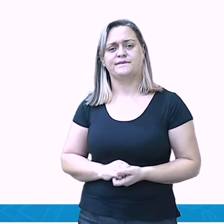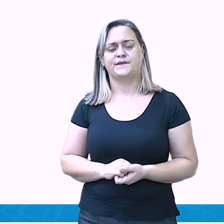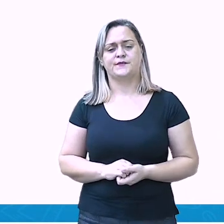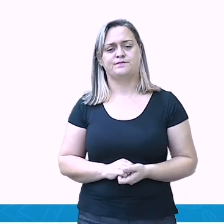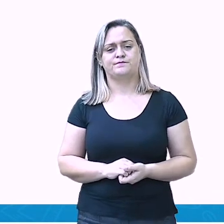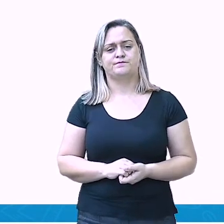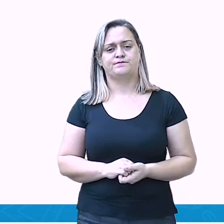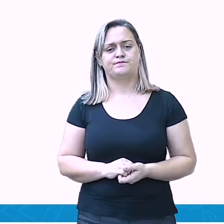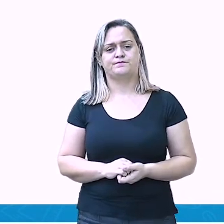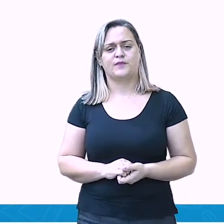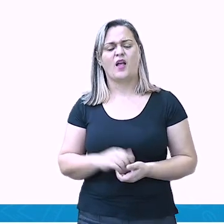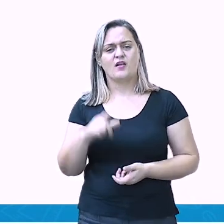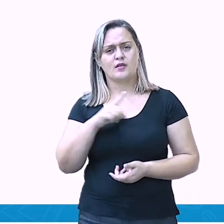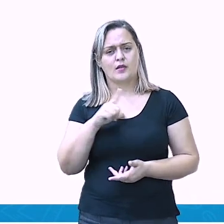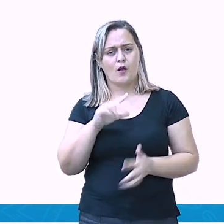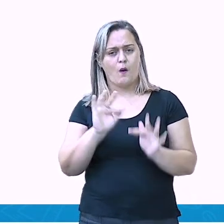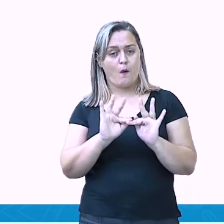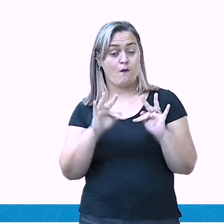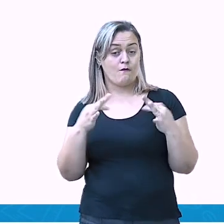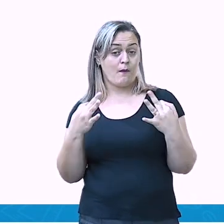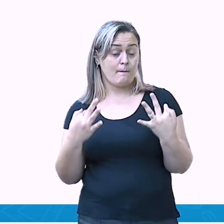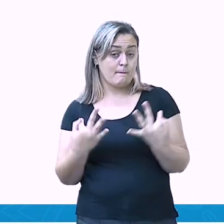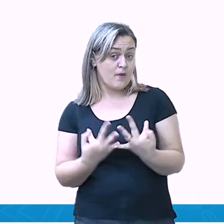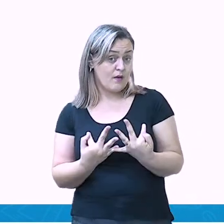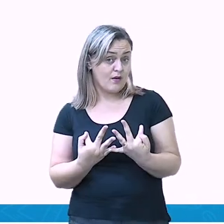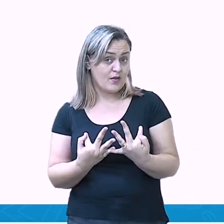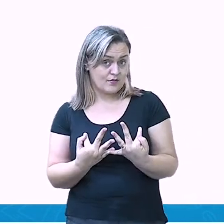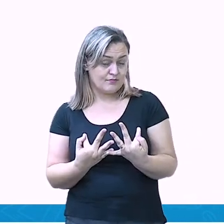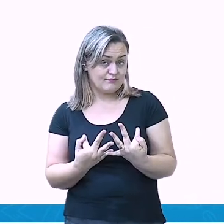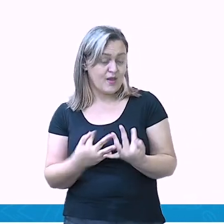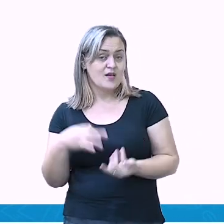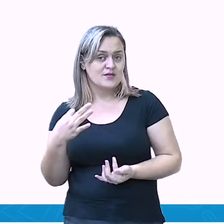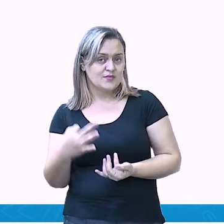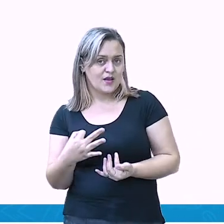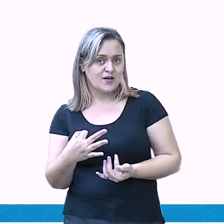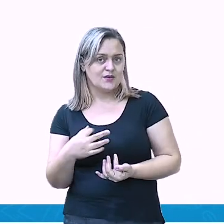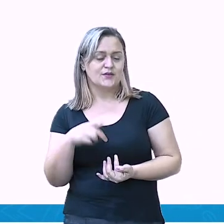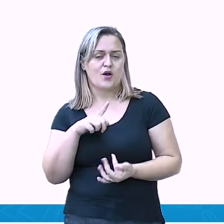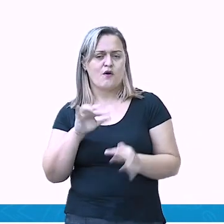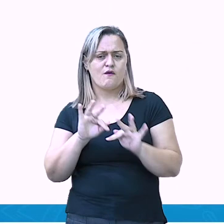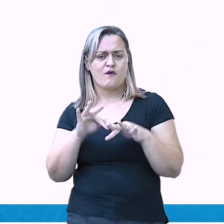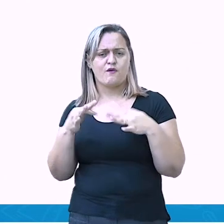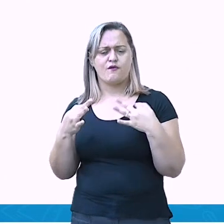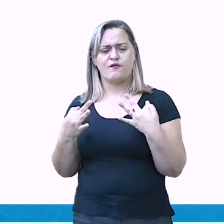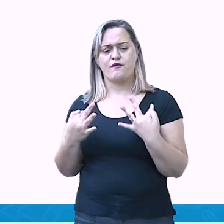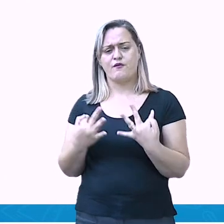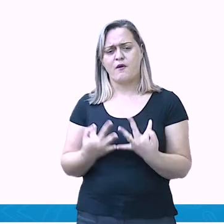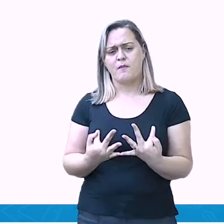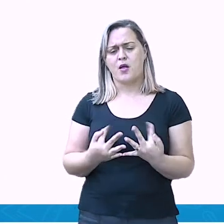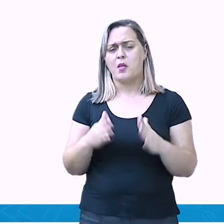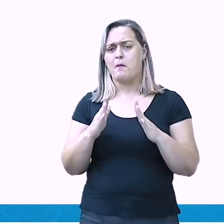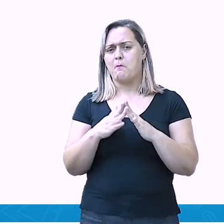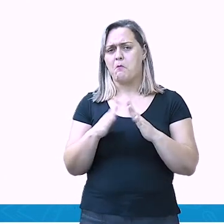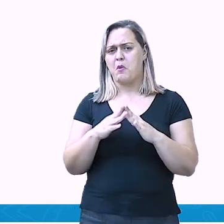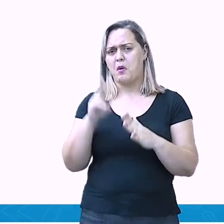Temos aqui uma família. Eles estão morando possivelmente aqui num lugar que é uma zona rural.